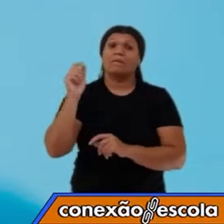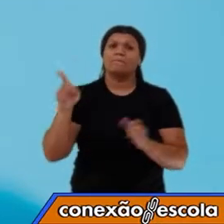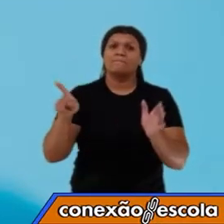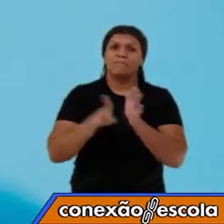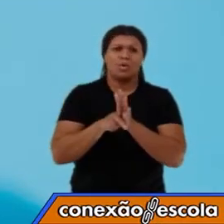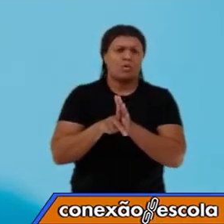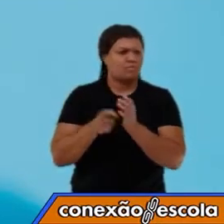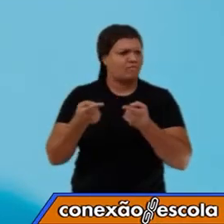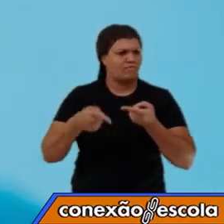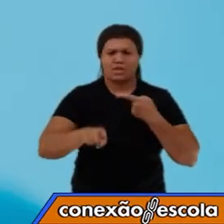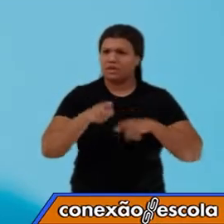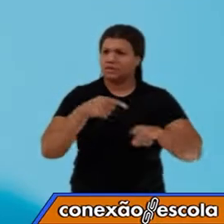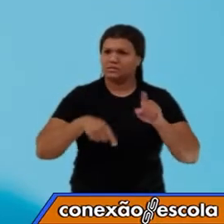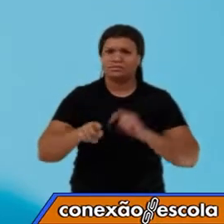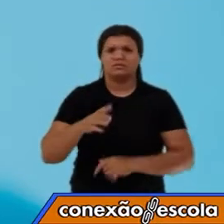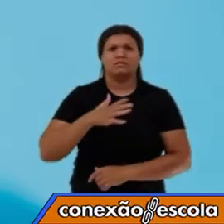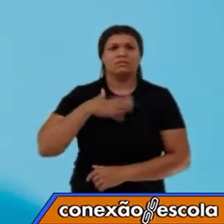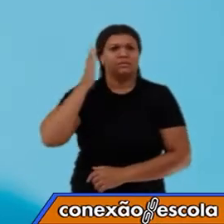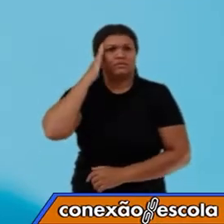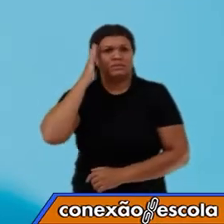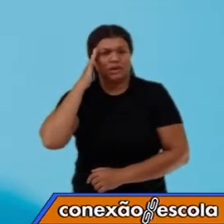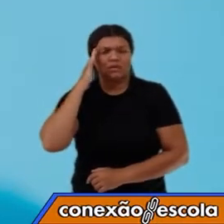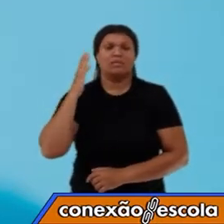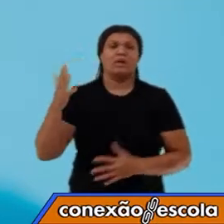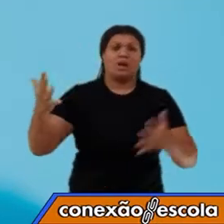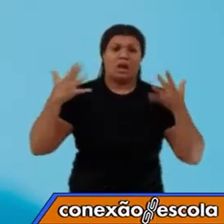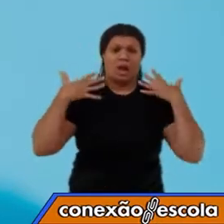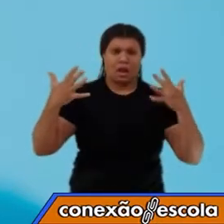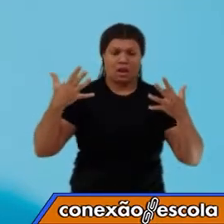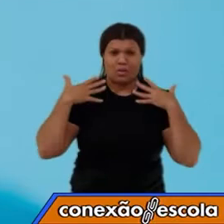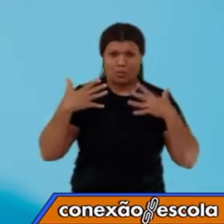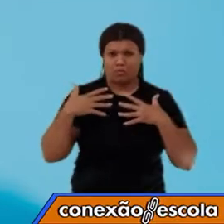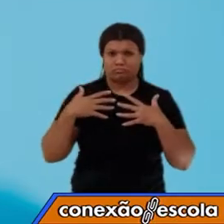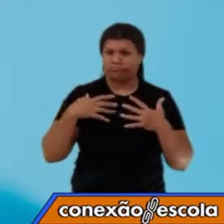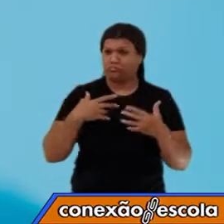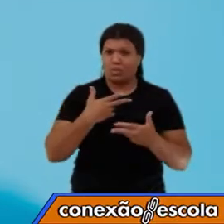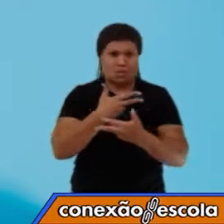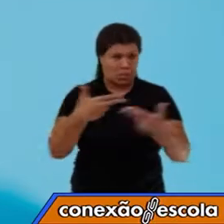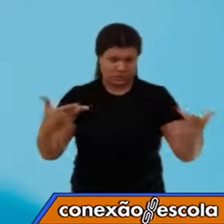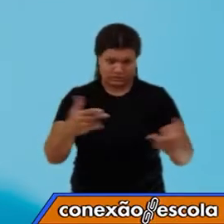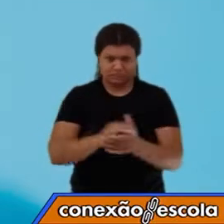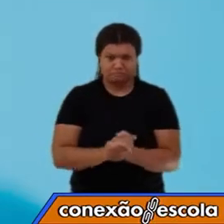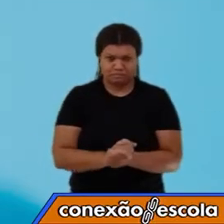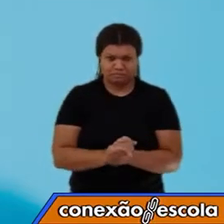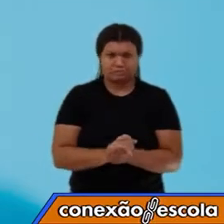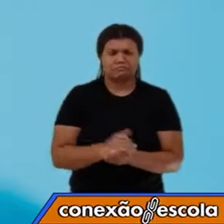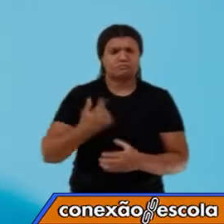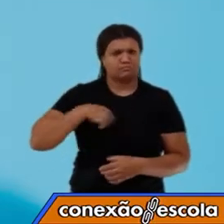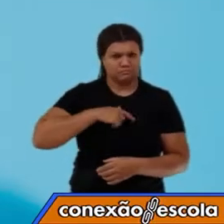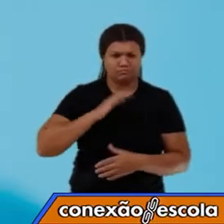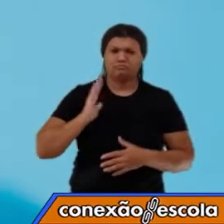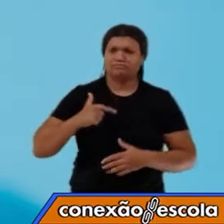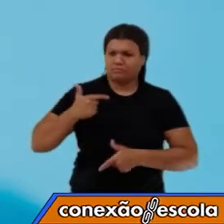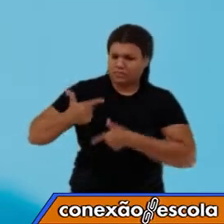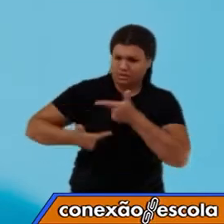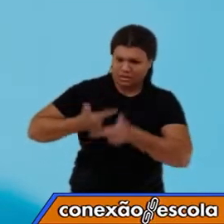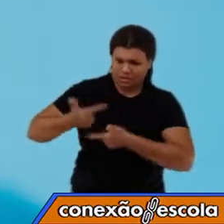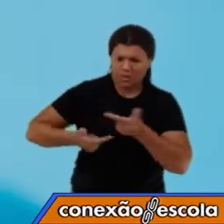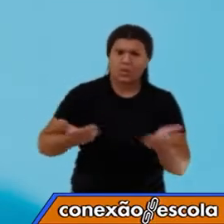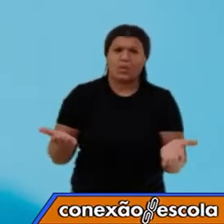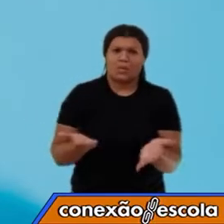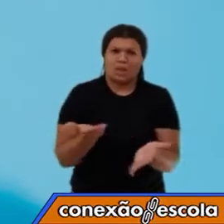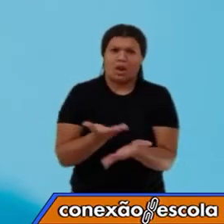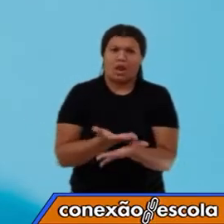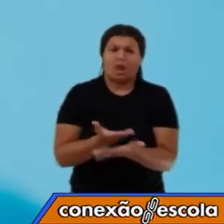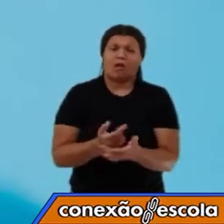determina a quantidade de calor de um corpo, certo? Então, já trabalhamos aqui na nossa aula de hoje,